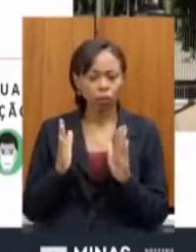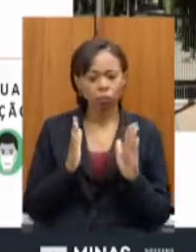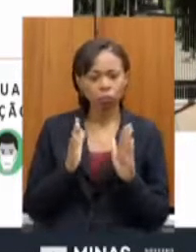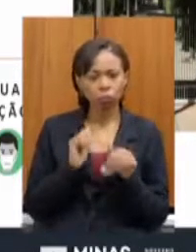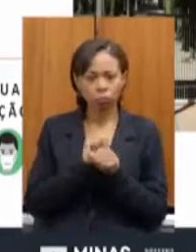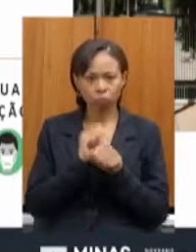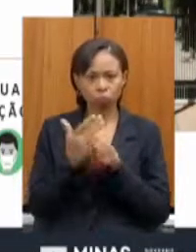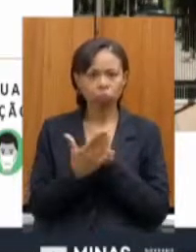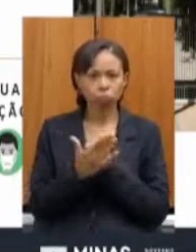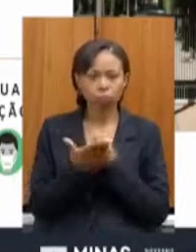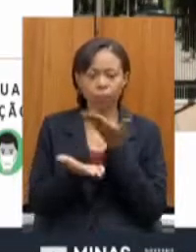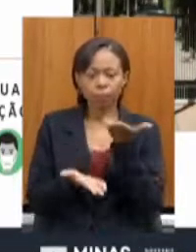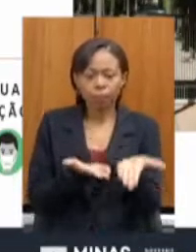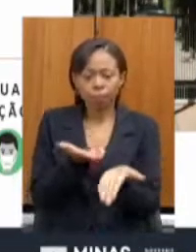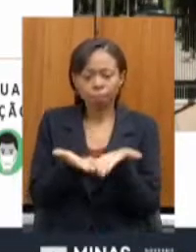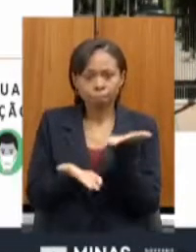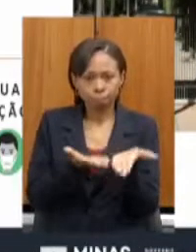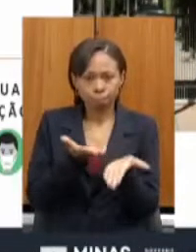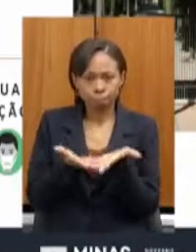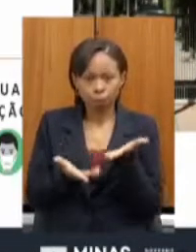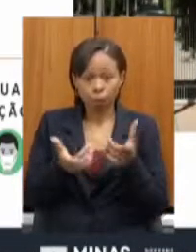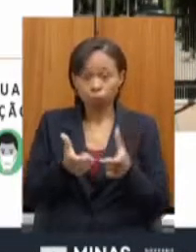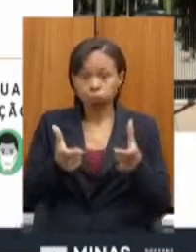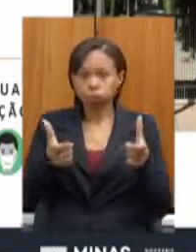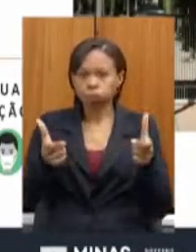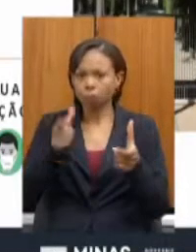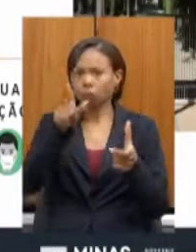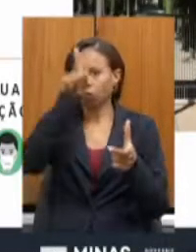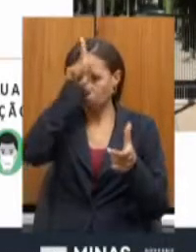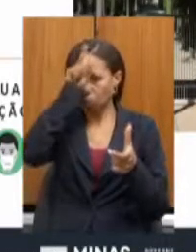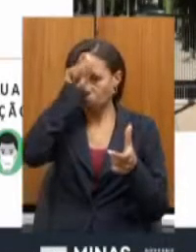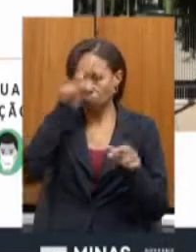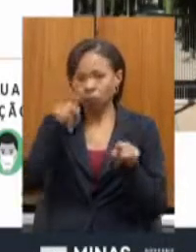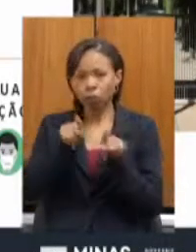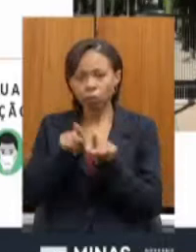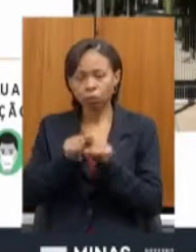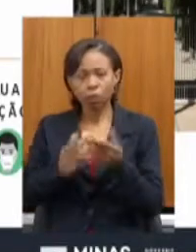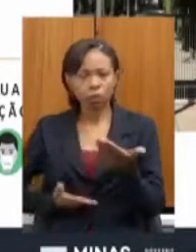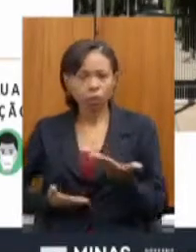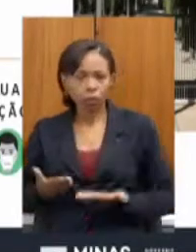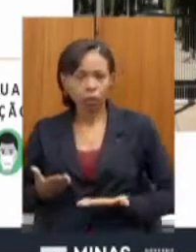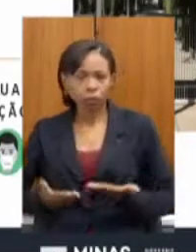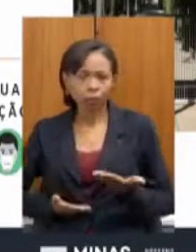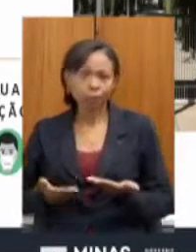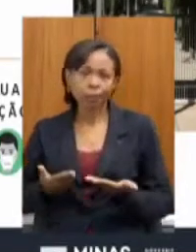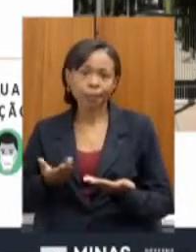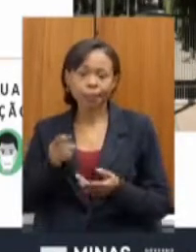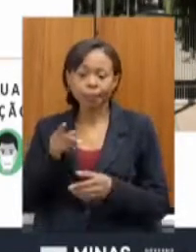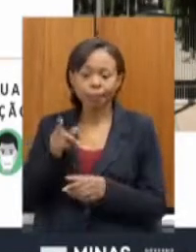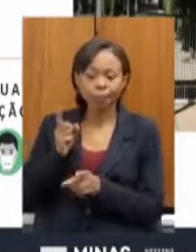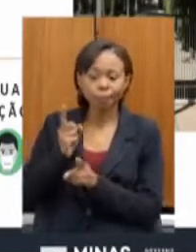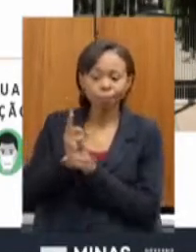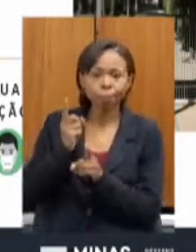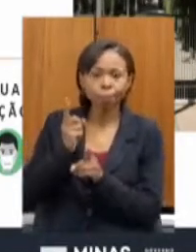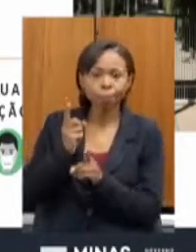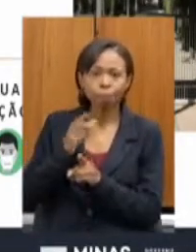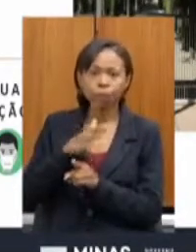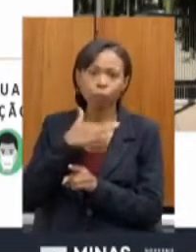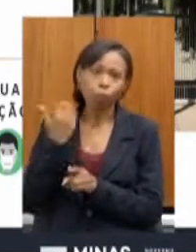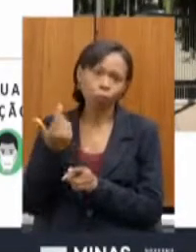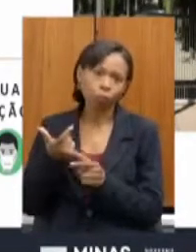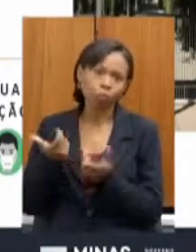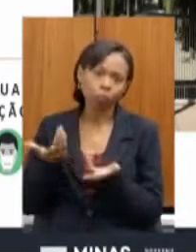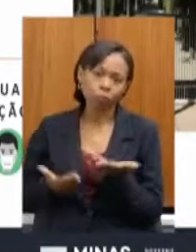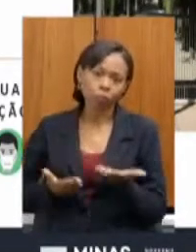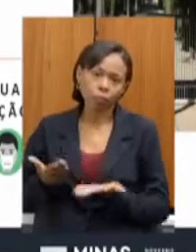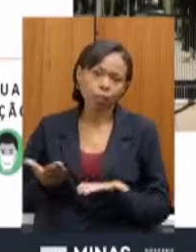capacidade de atendimento desses hospitais. Também o serviço de verificação de óbitos, infelizmente, teve que ser ampliado em Belo Horizonte e